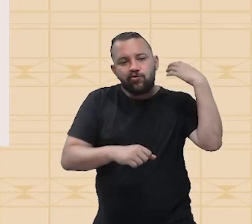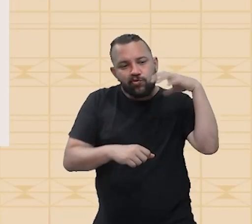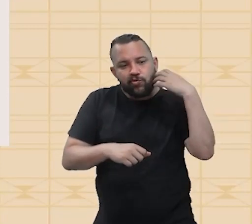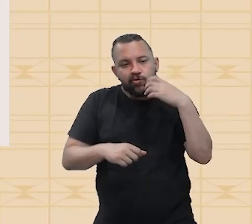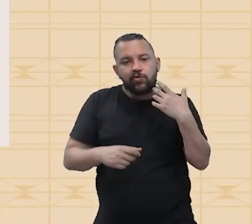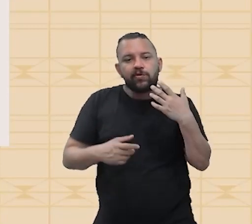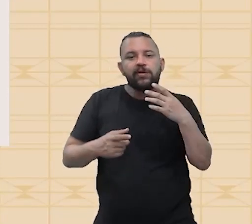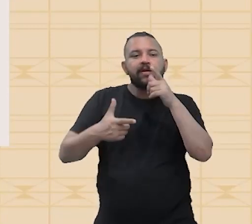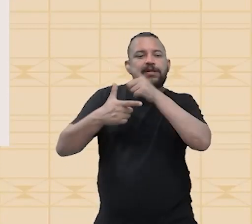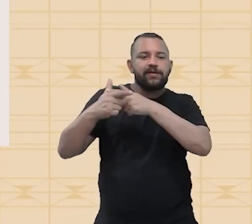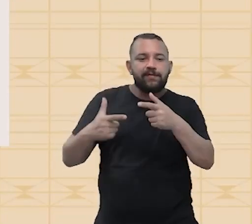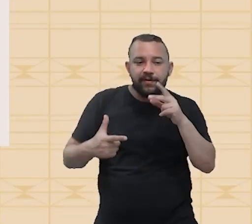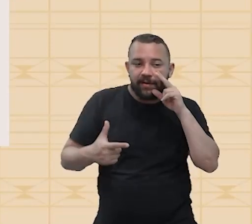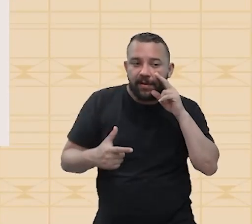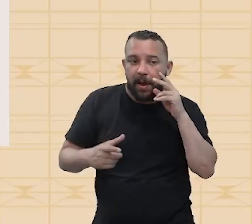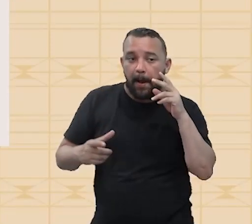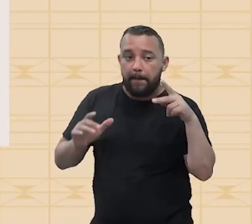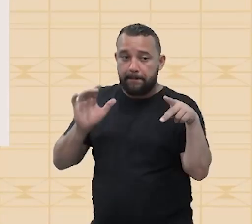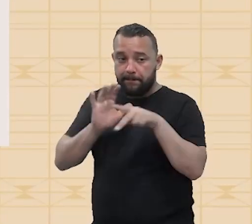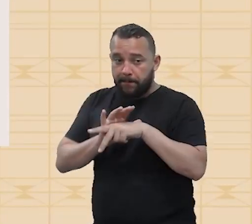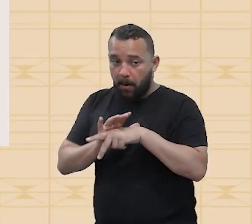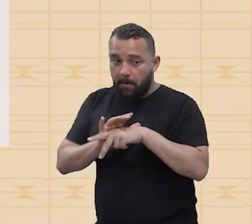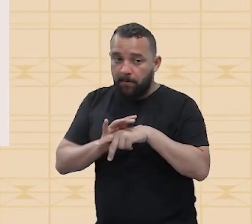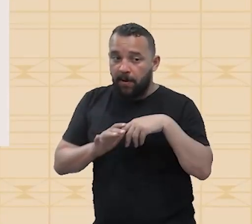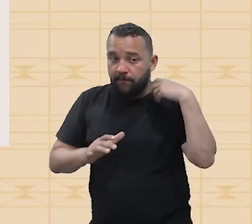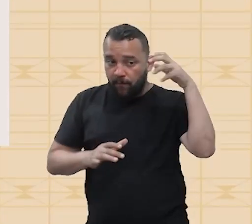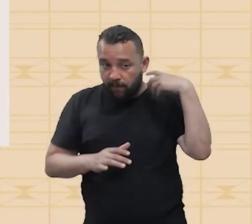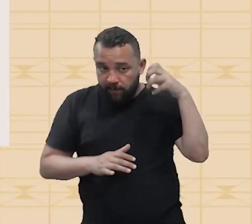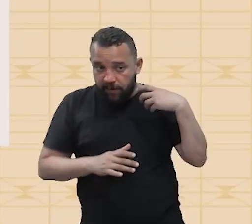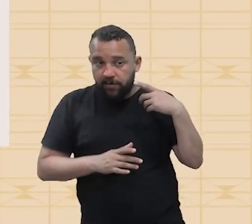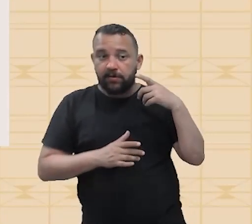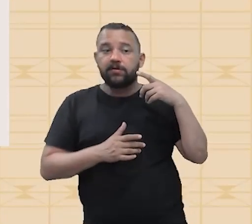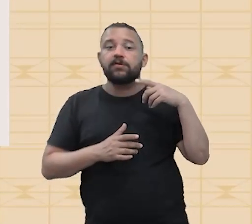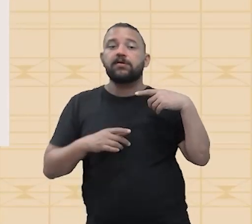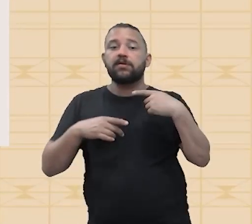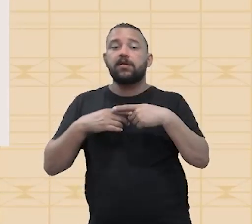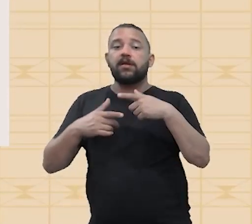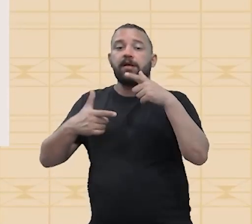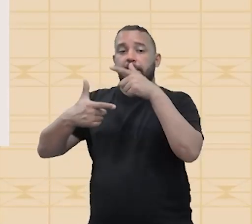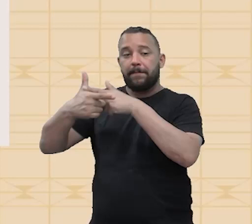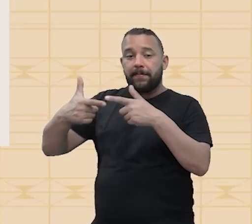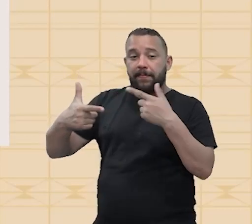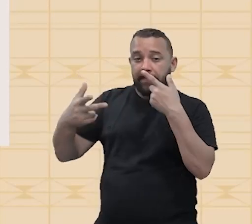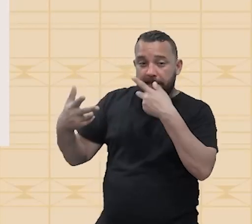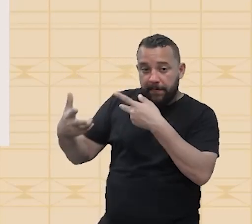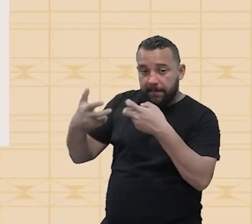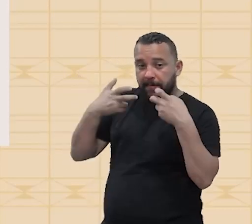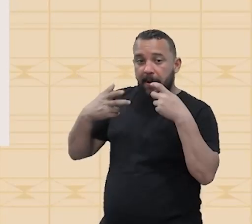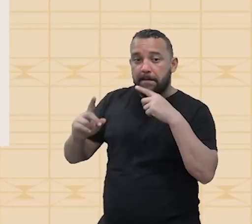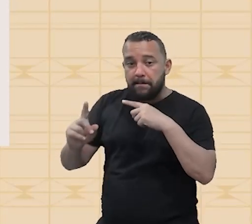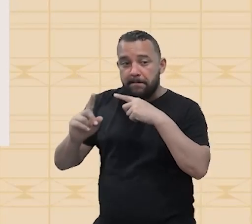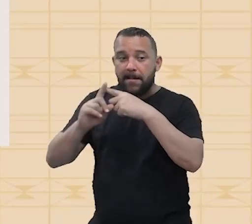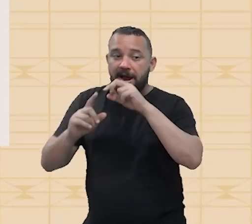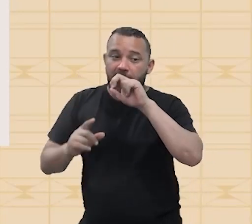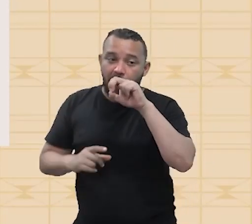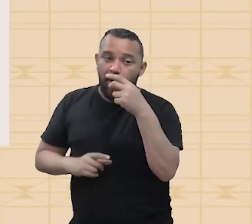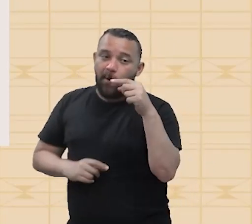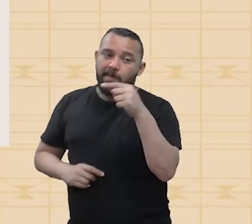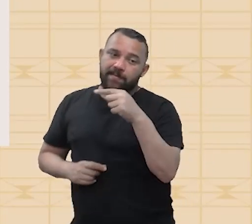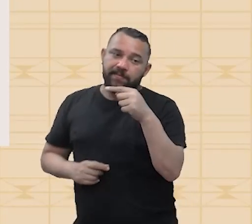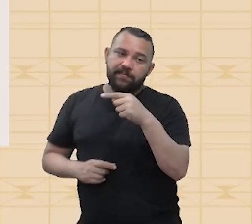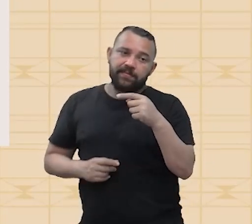dividida pela própria velocidade do som com a seguinte diferença. Note que você tem um sinal de mais ou menos do